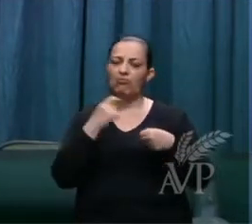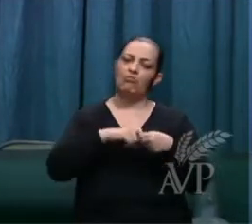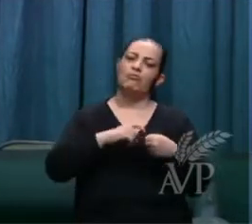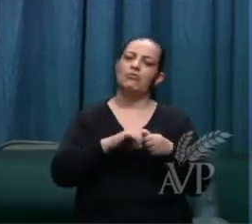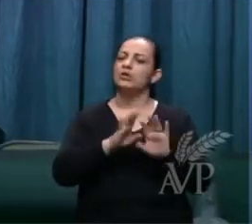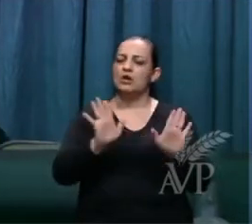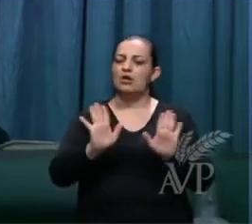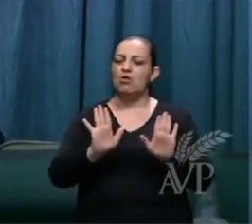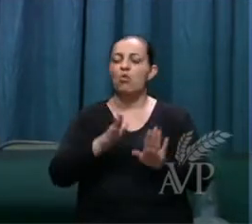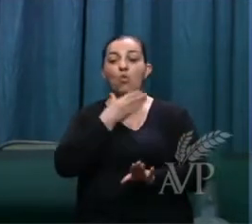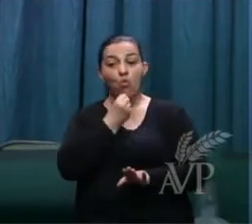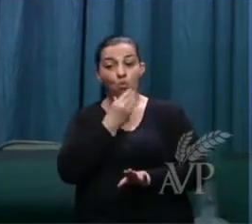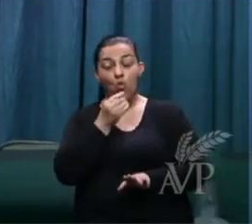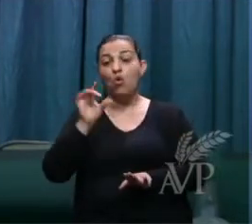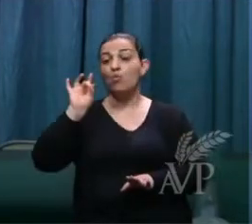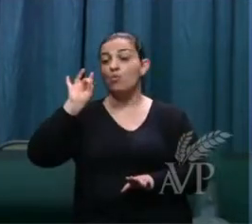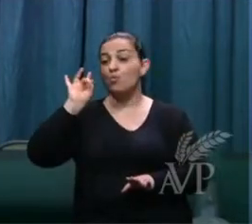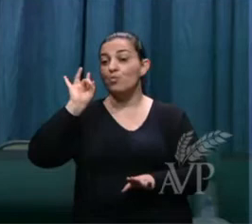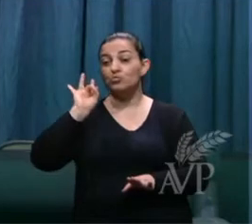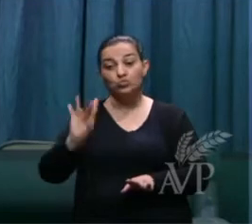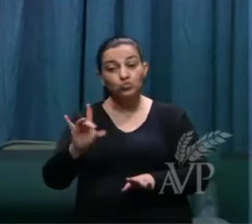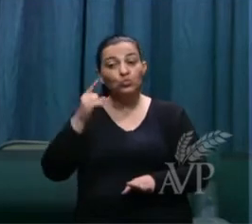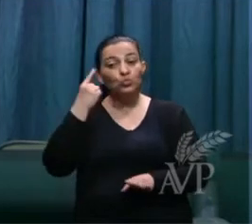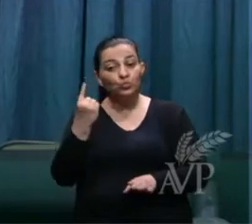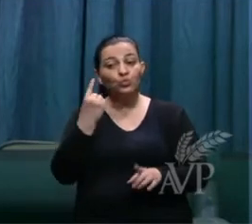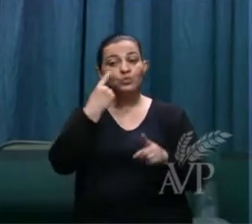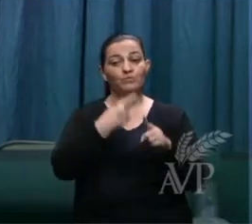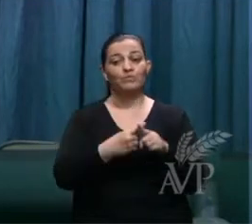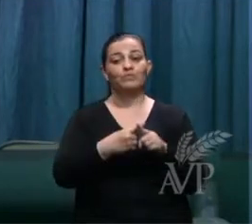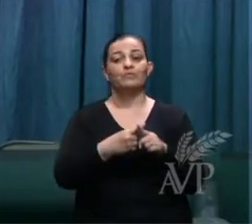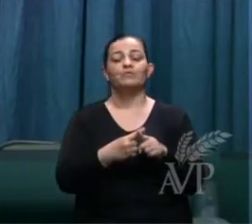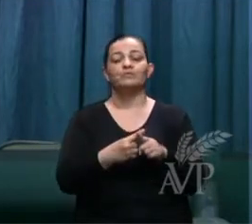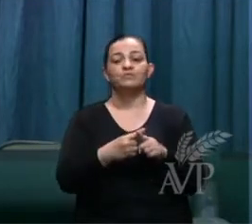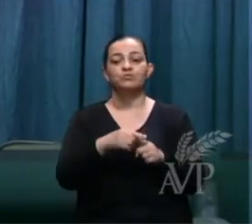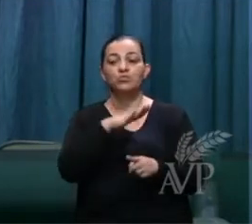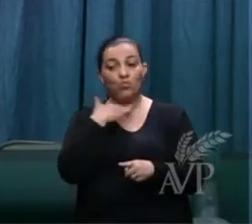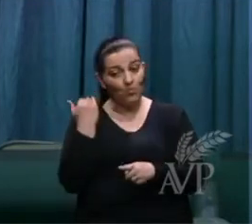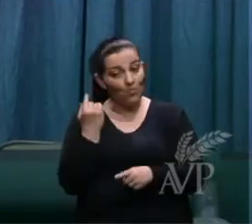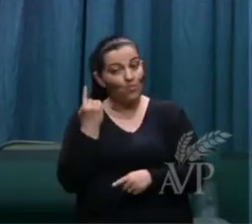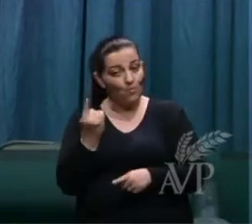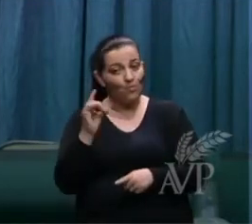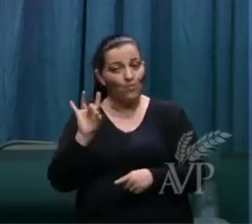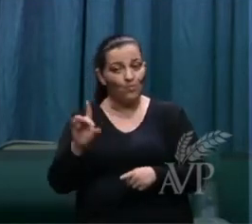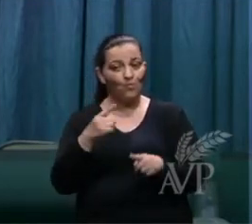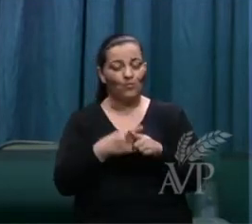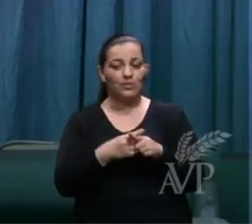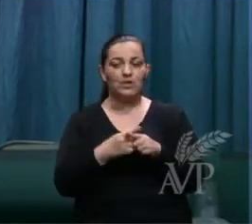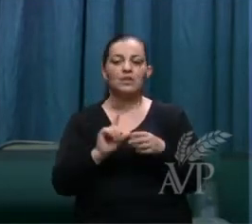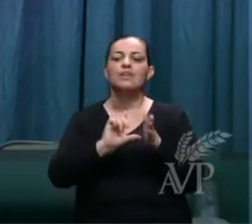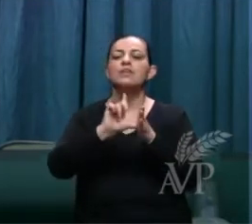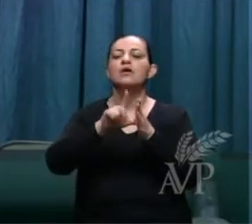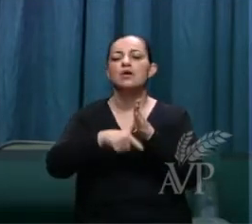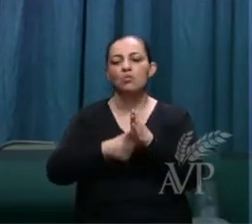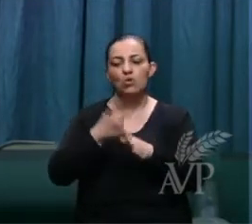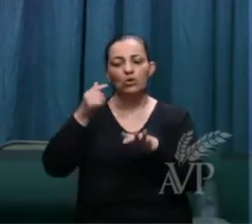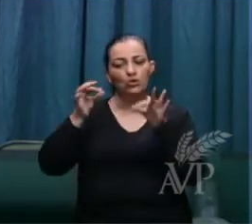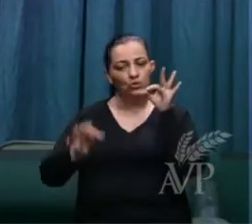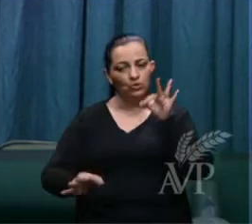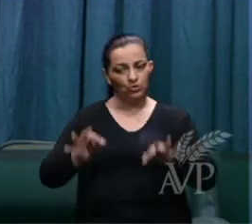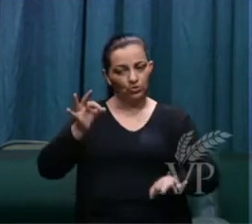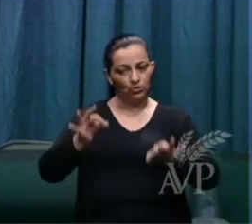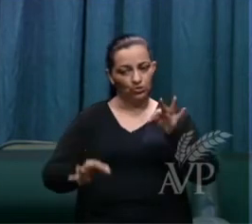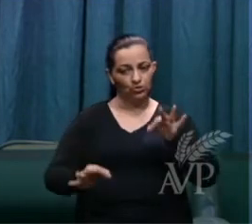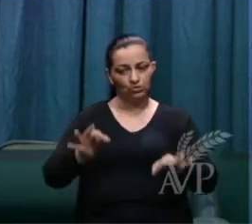ao homem está ordenado morrer uma só vez e depois vem o juízo.